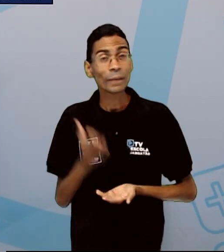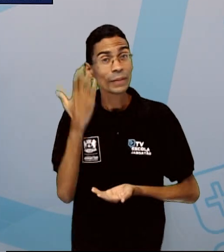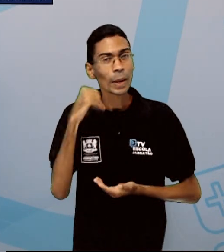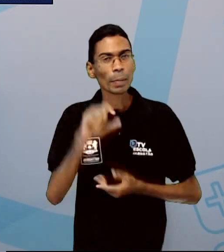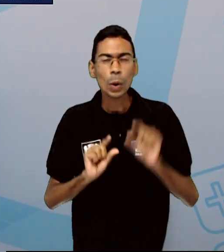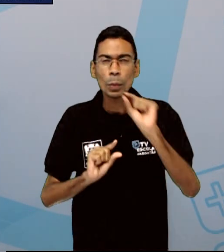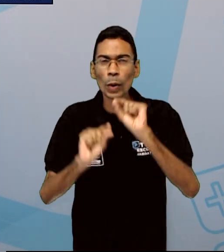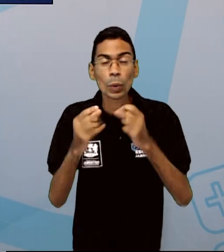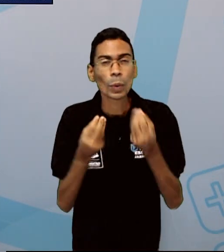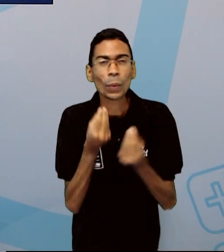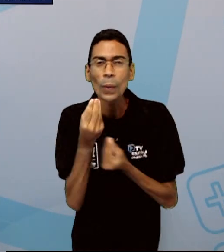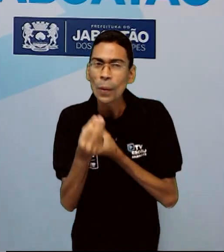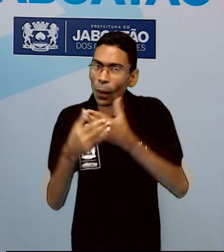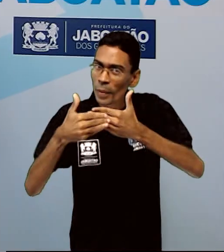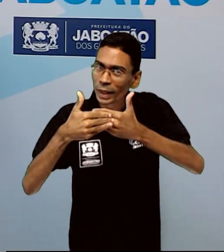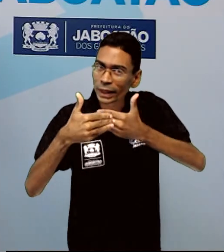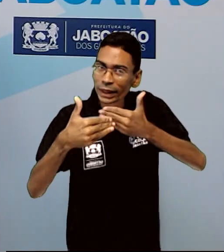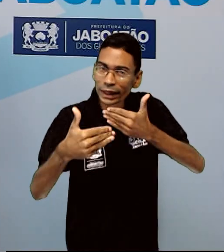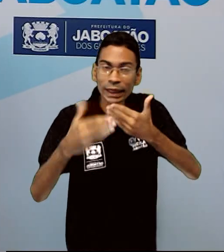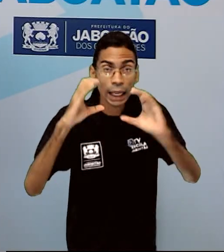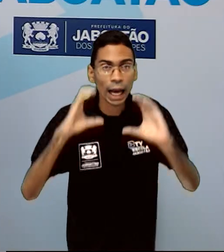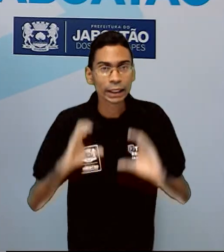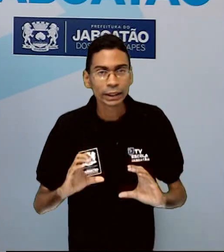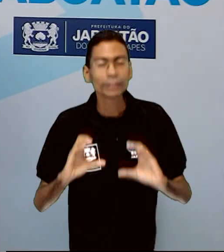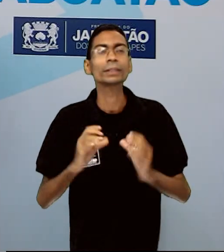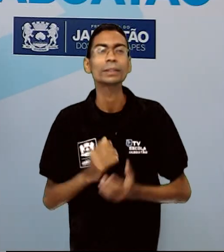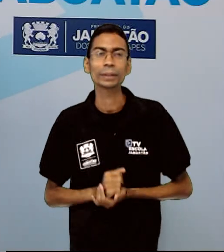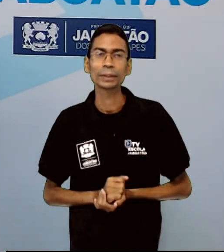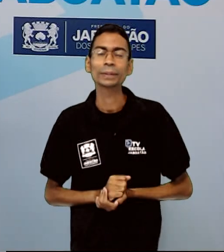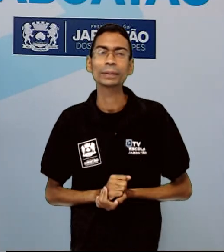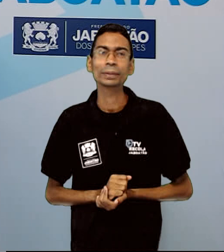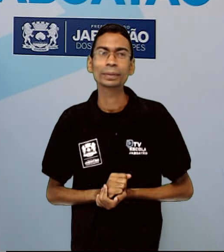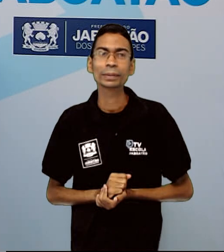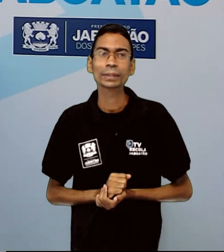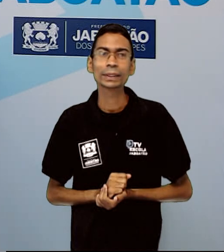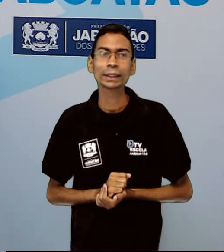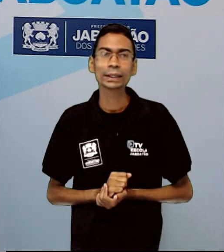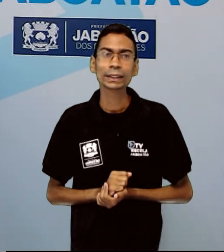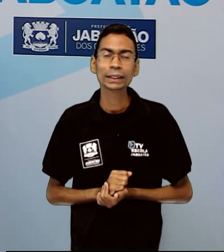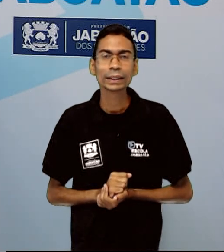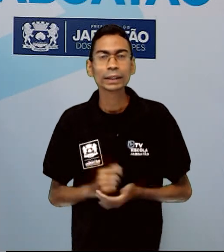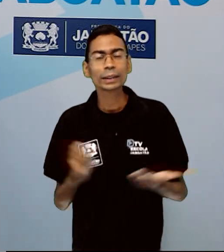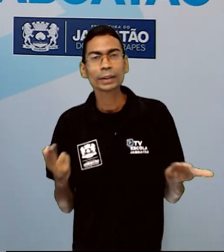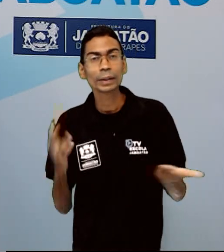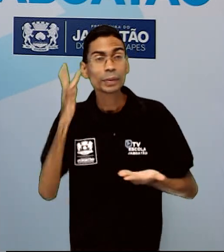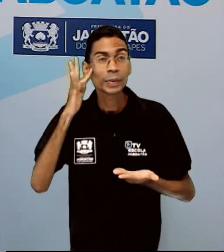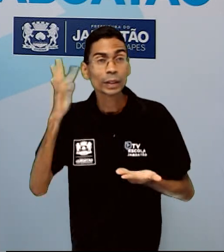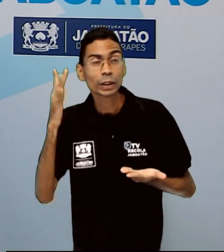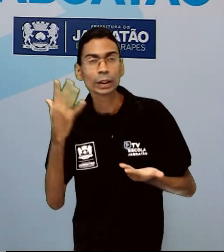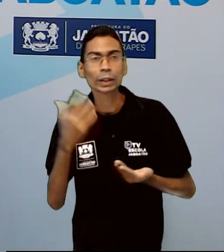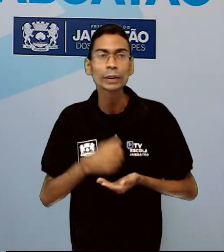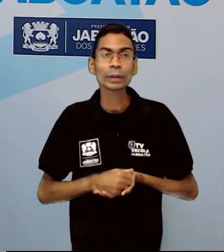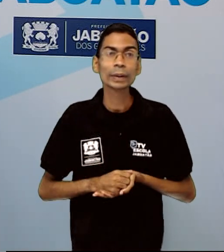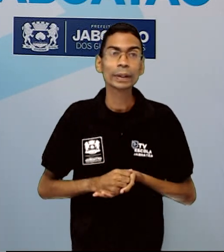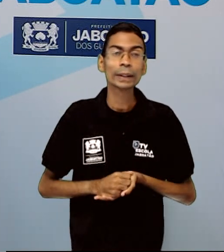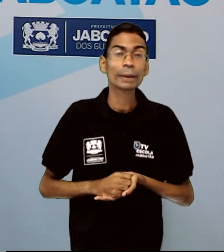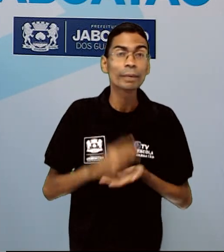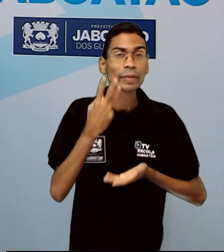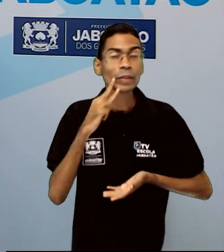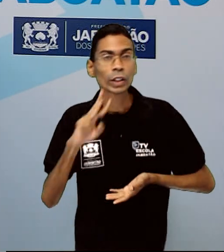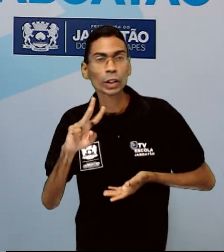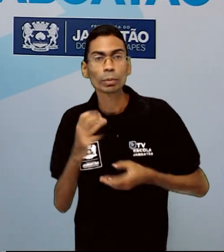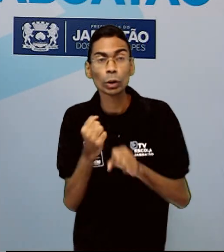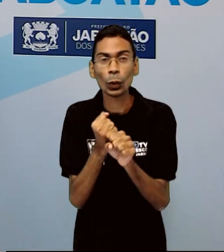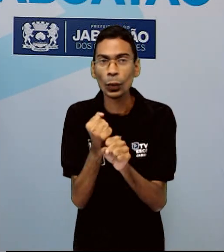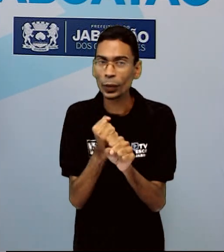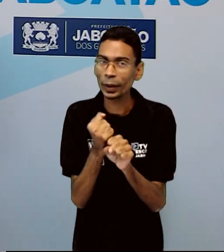onde surgiu a cidadania. Estima-se que surgiu há quase 3 mil anos na Grécia Antiga